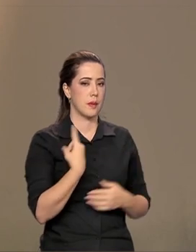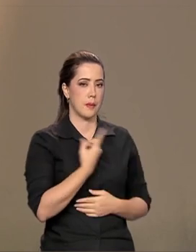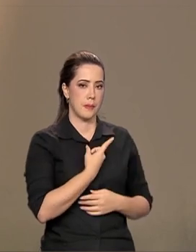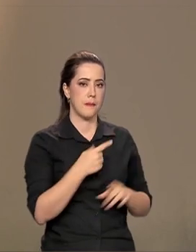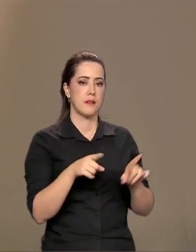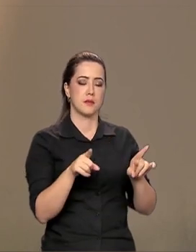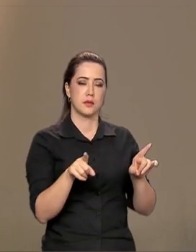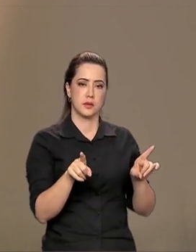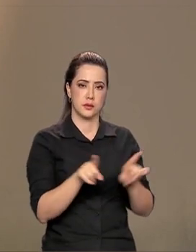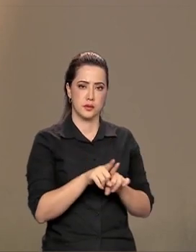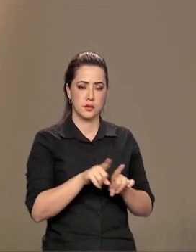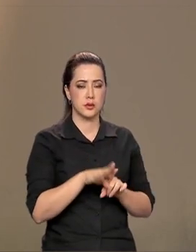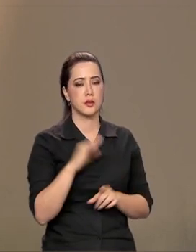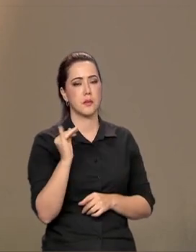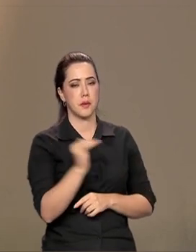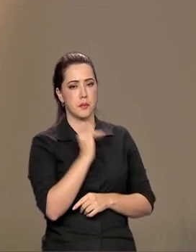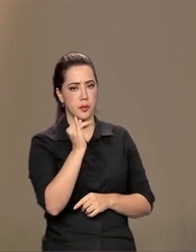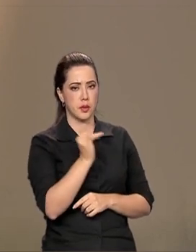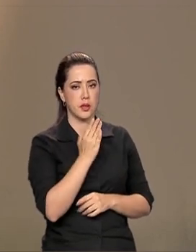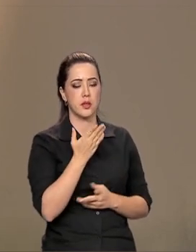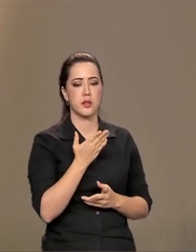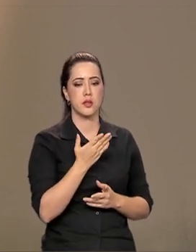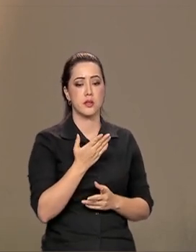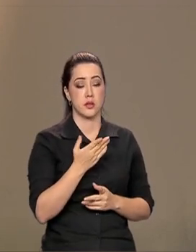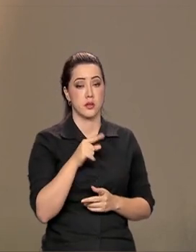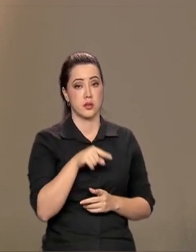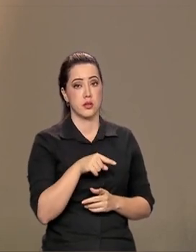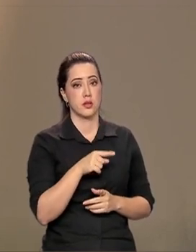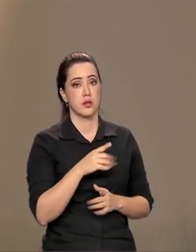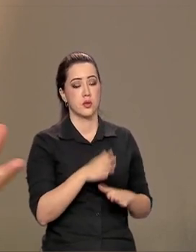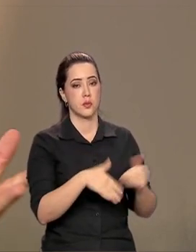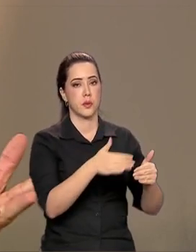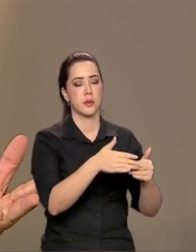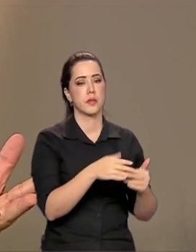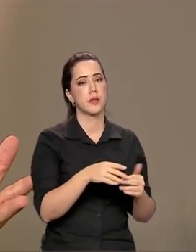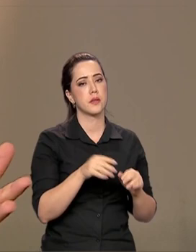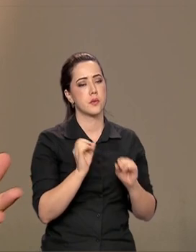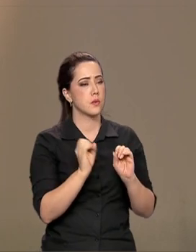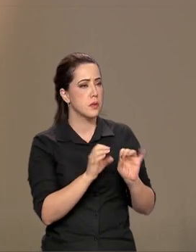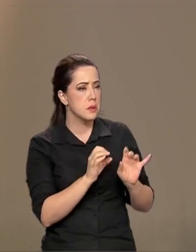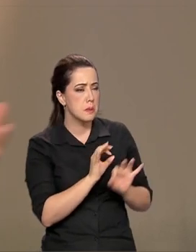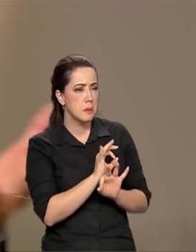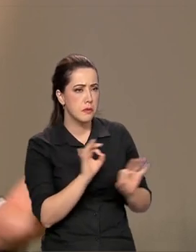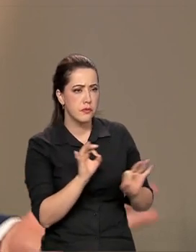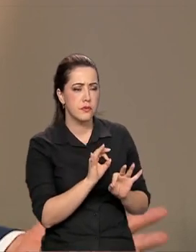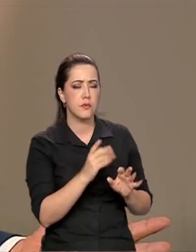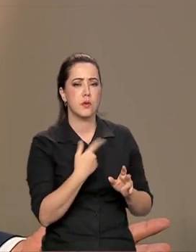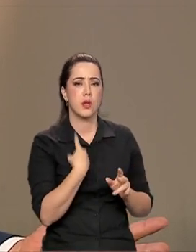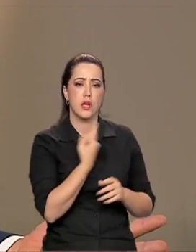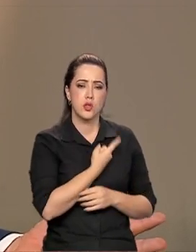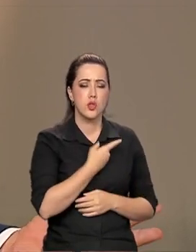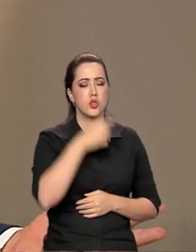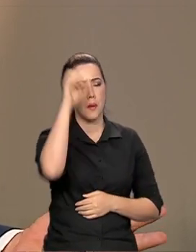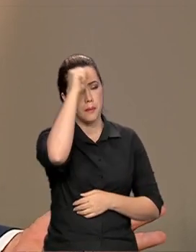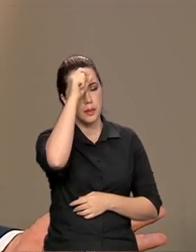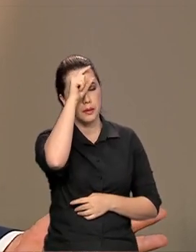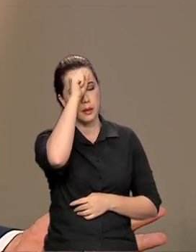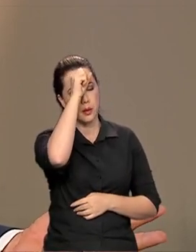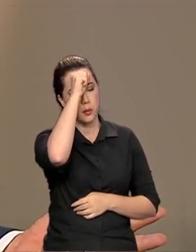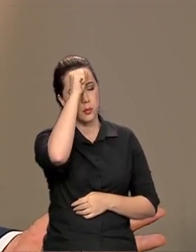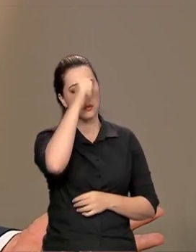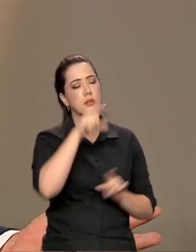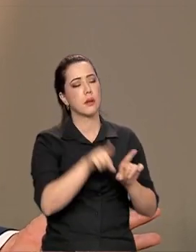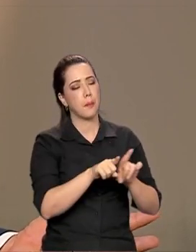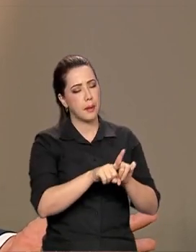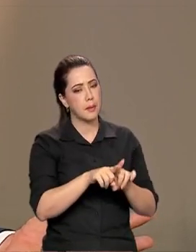também, muito gratificante e muito educativo. Por tudo que nós passamos nesses últimos